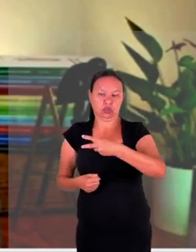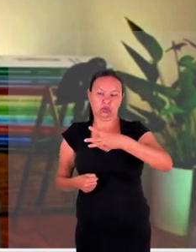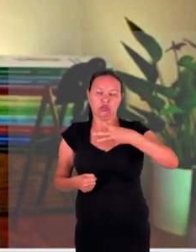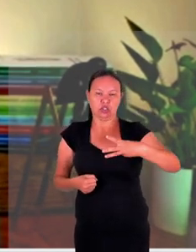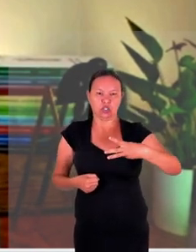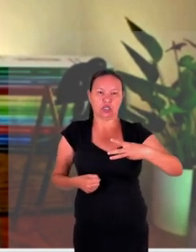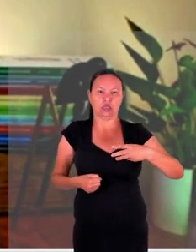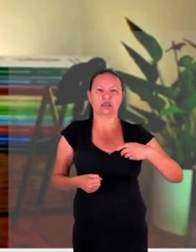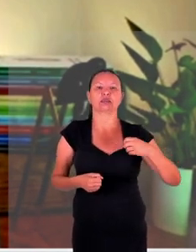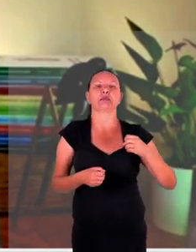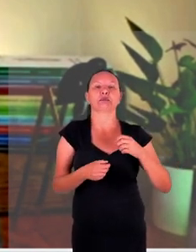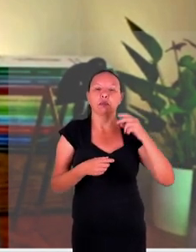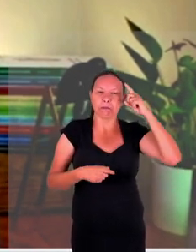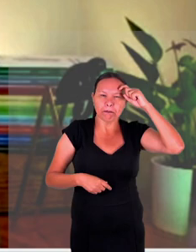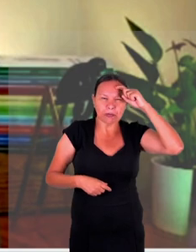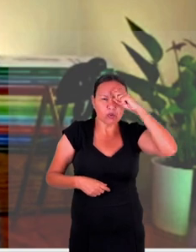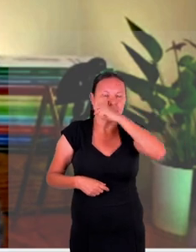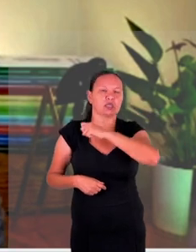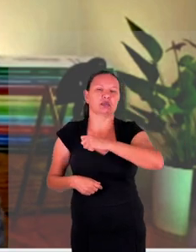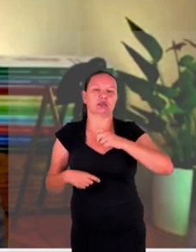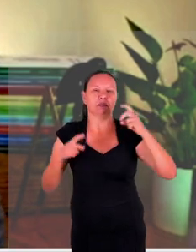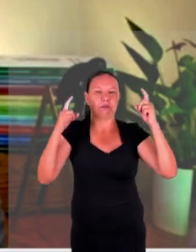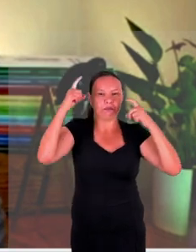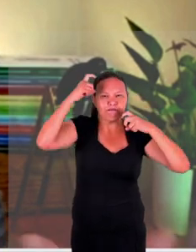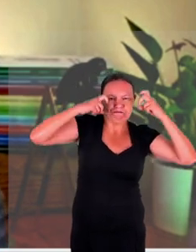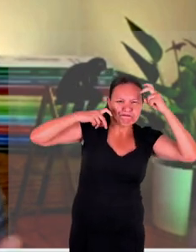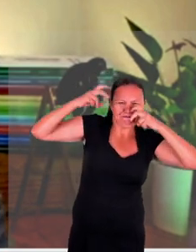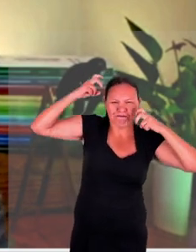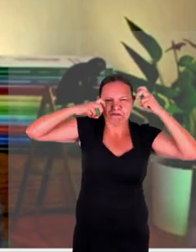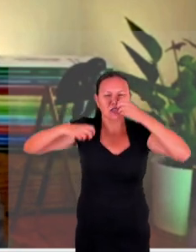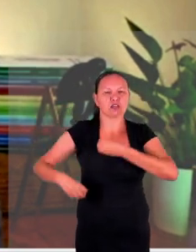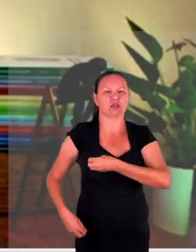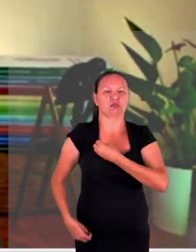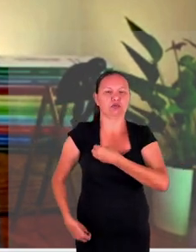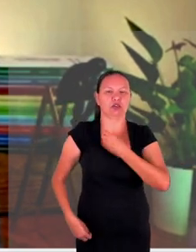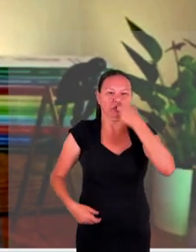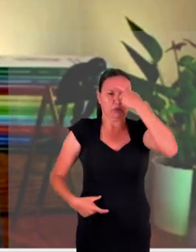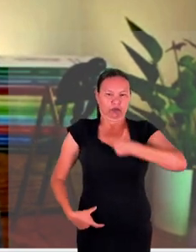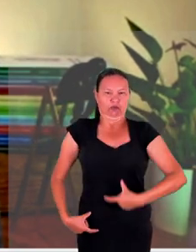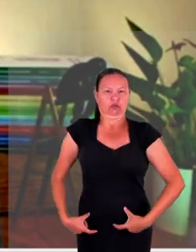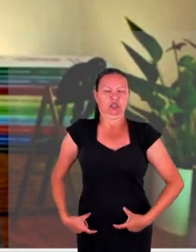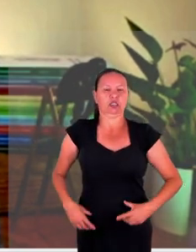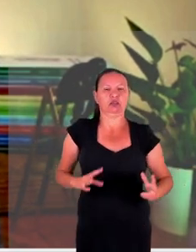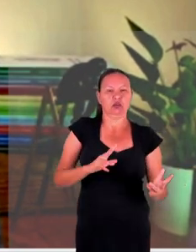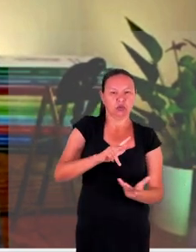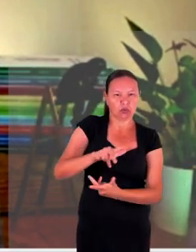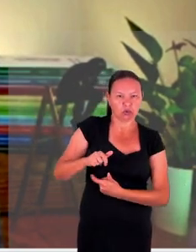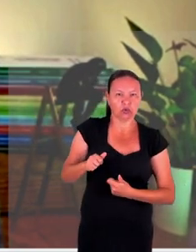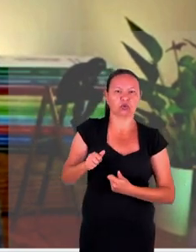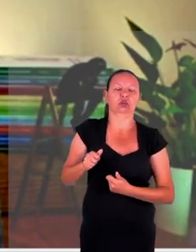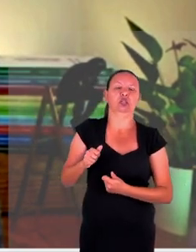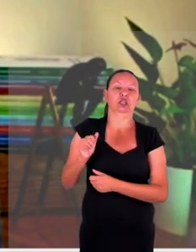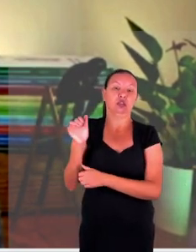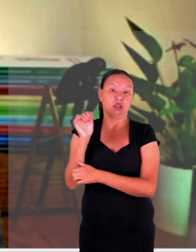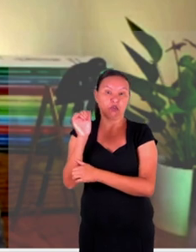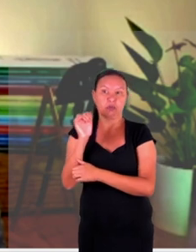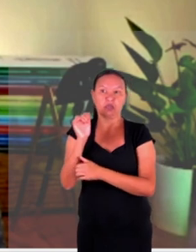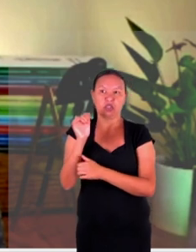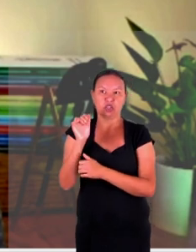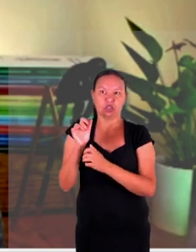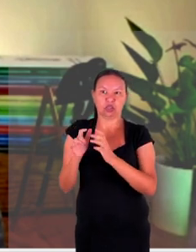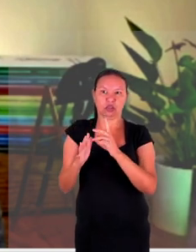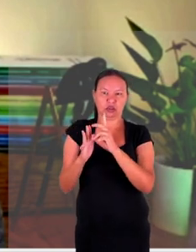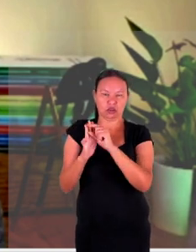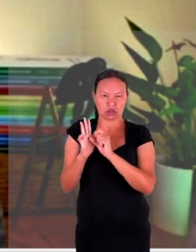inegável as preocupações com a nossa vida não só física mas também no mundo digital e voltando ao meu